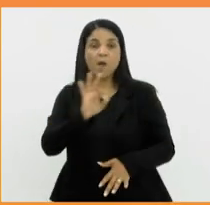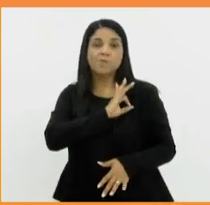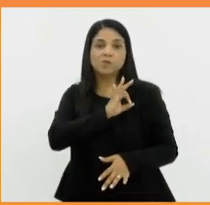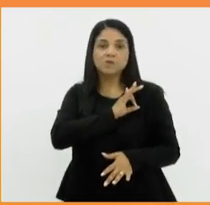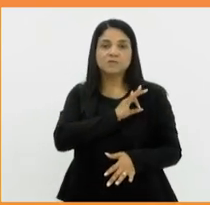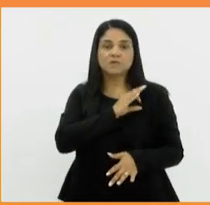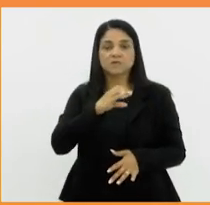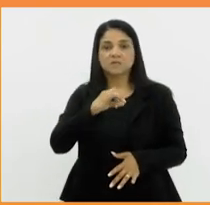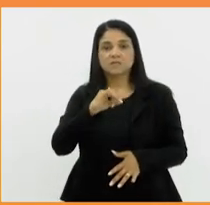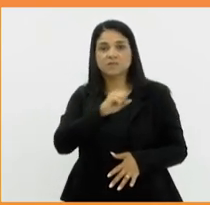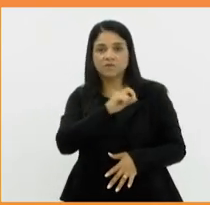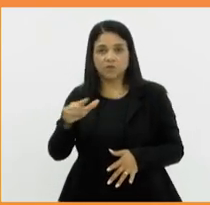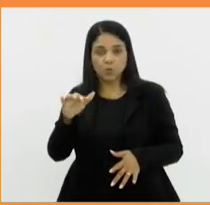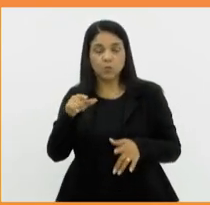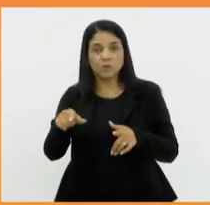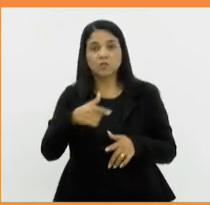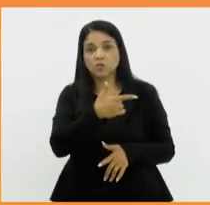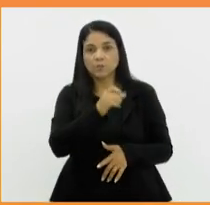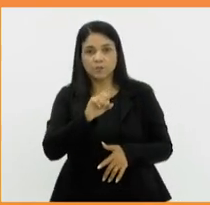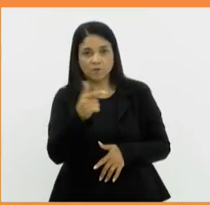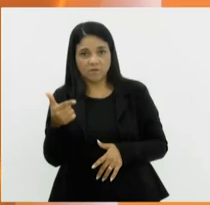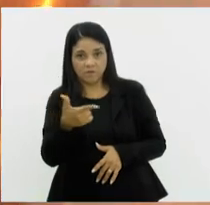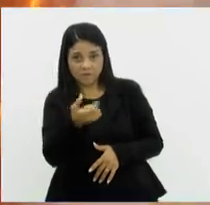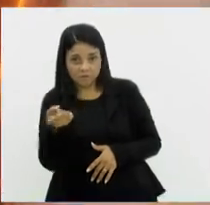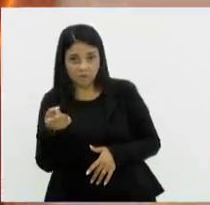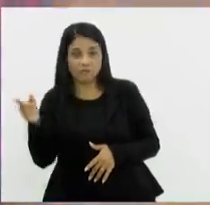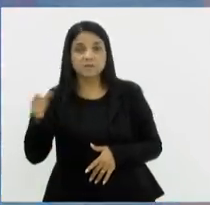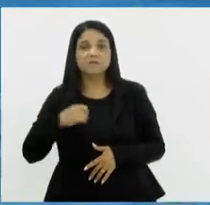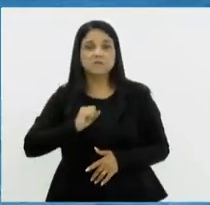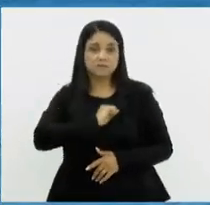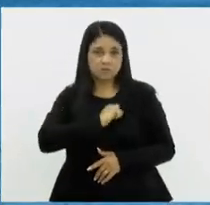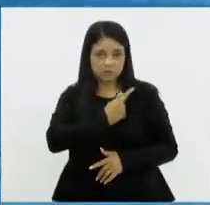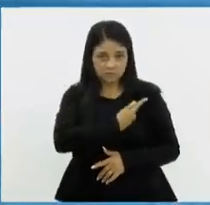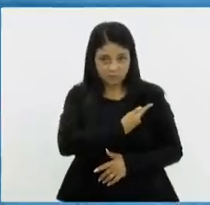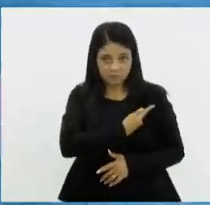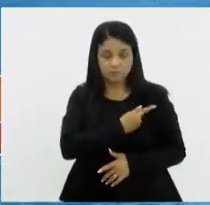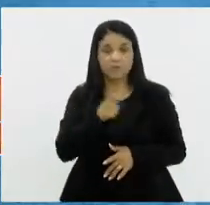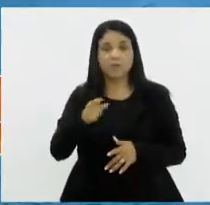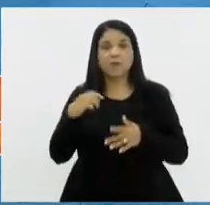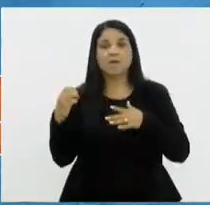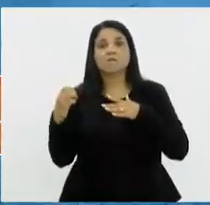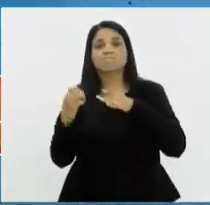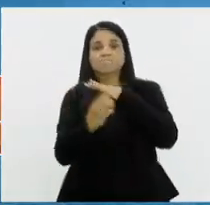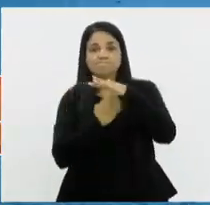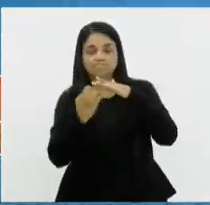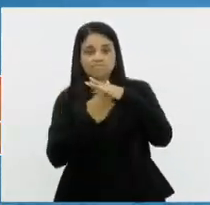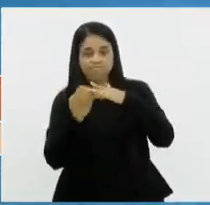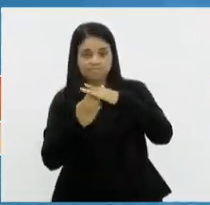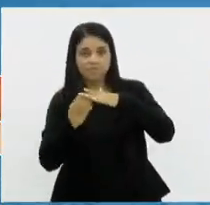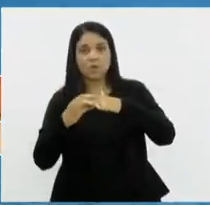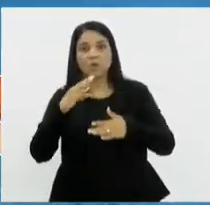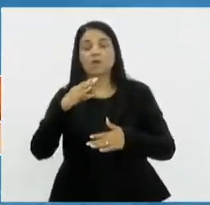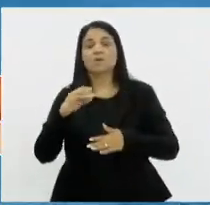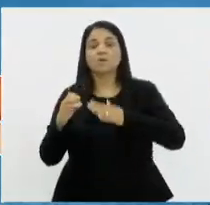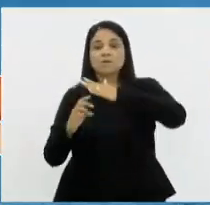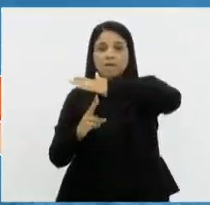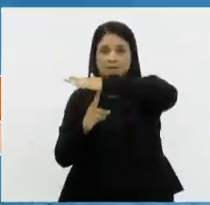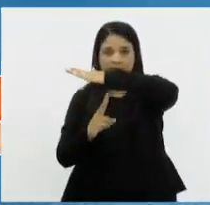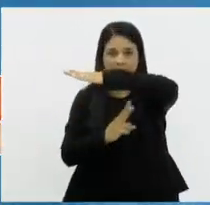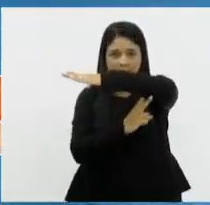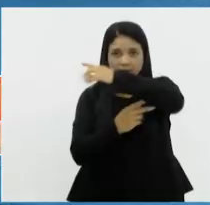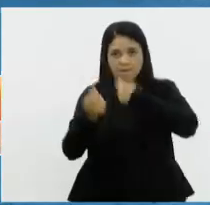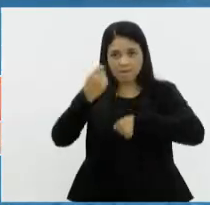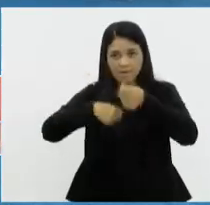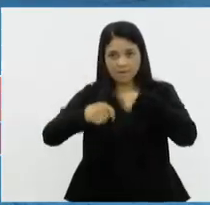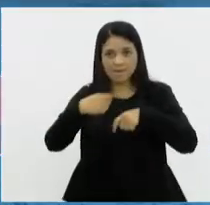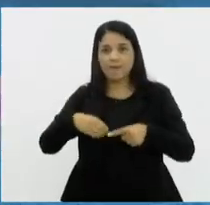2020, no Salgueiro, em São Gonçalo. A concessionária Eco Ponte, que administra a ponte Rio-Niterói, anunciou que